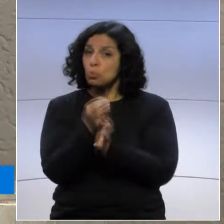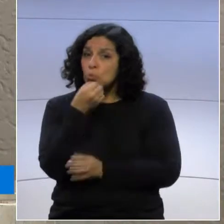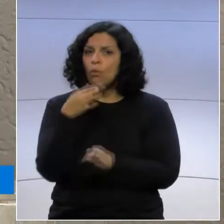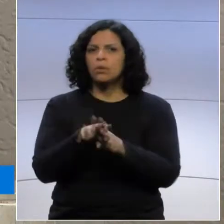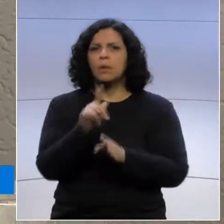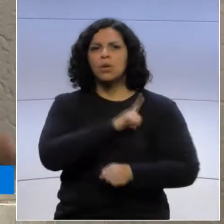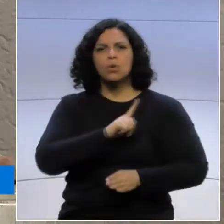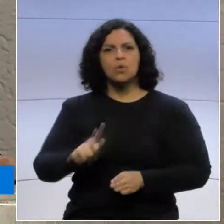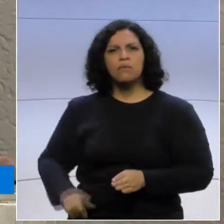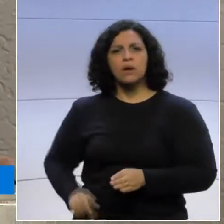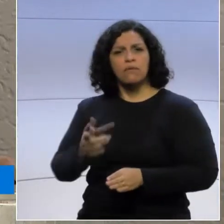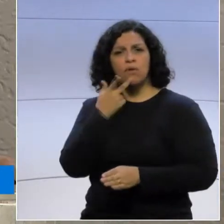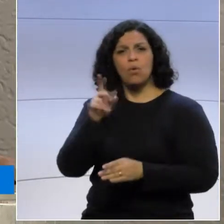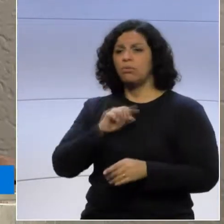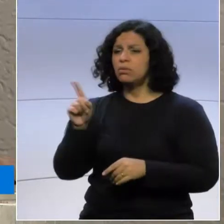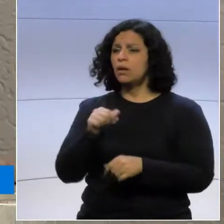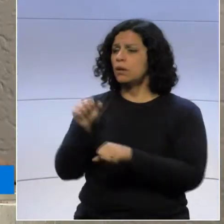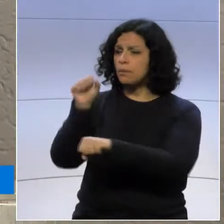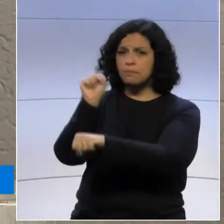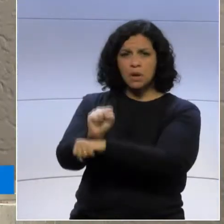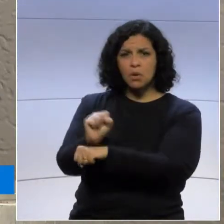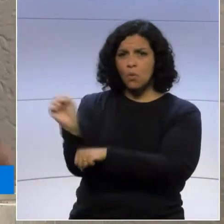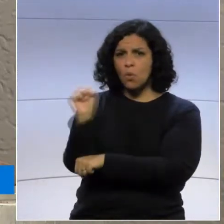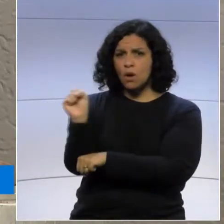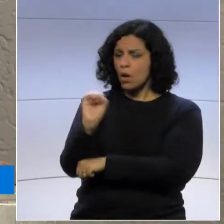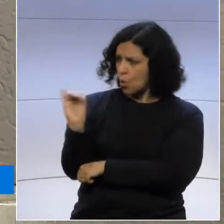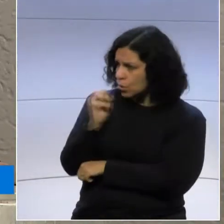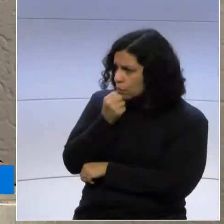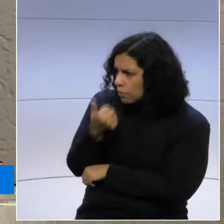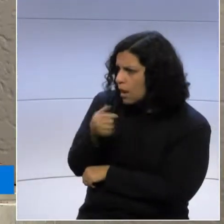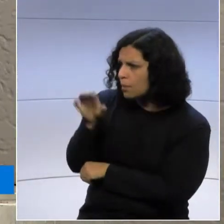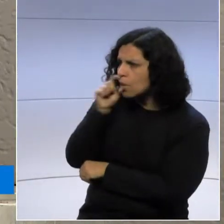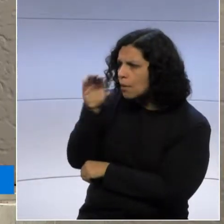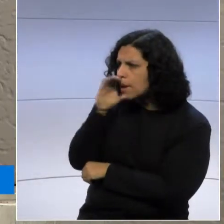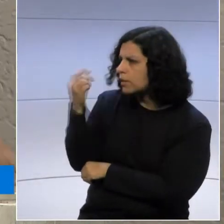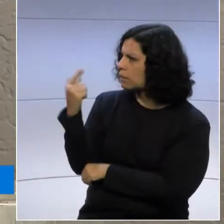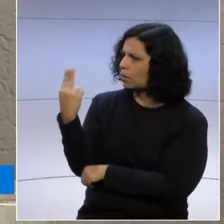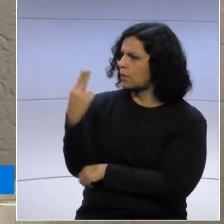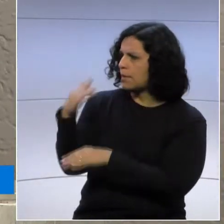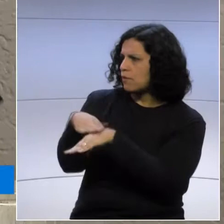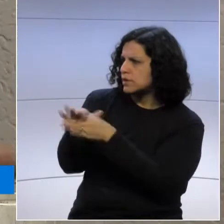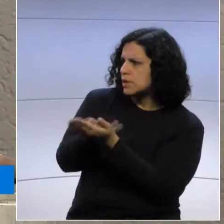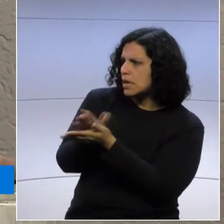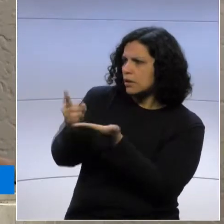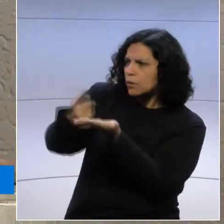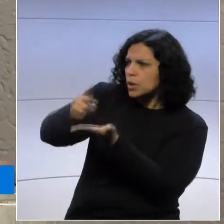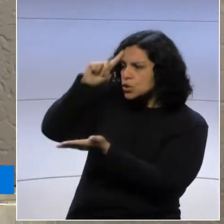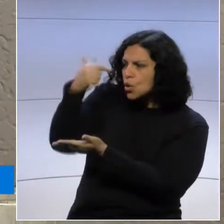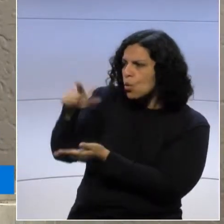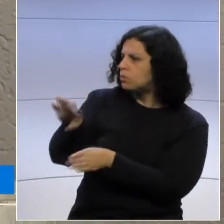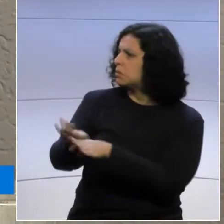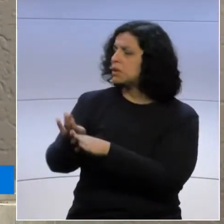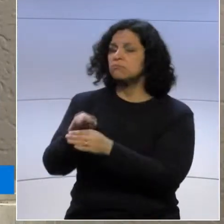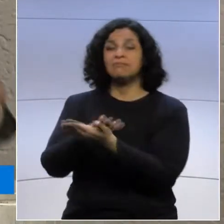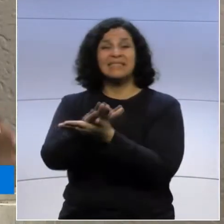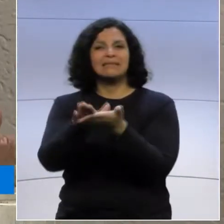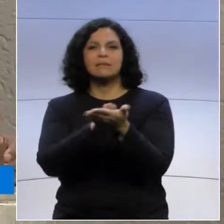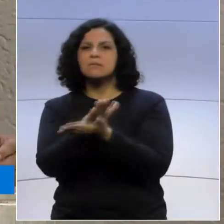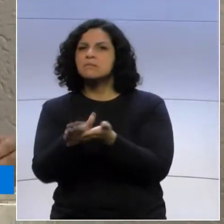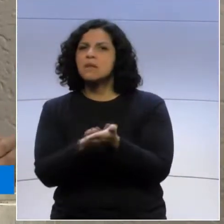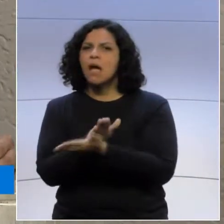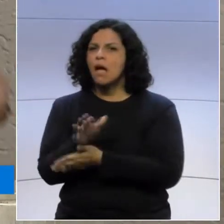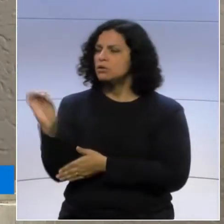e o governador sequer baixou, parou o carro e baixou o vidro para pelo menos dizer, boca aberta, não podemos agora parar para conversar, vamos marcar outro dia. Nem sequer